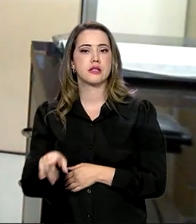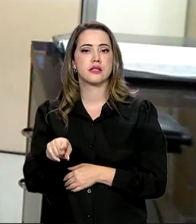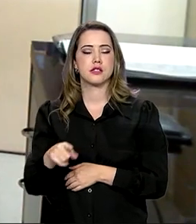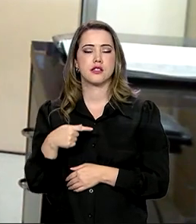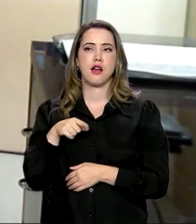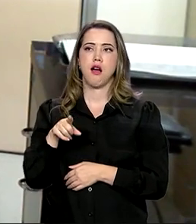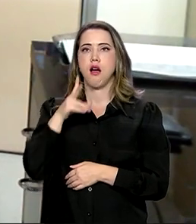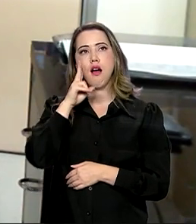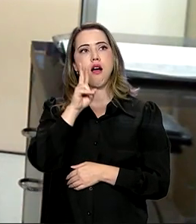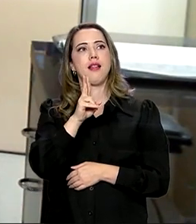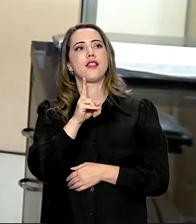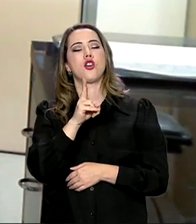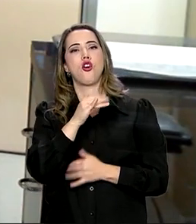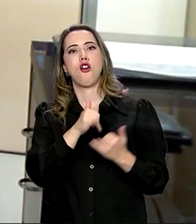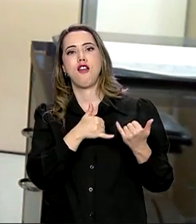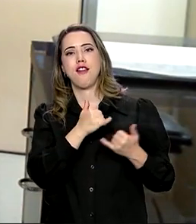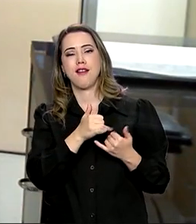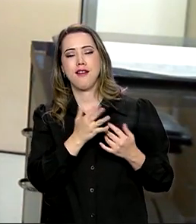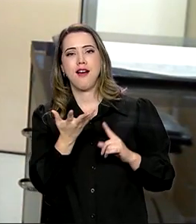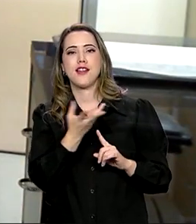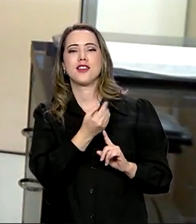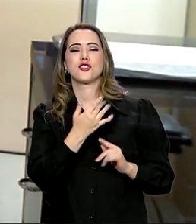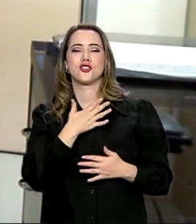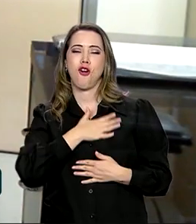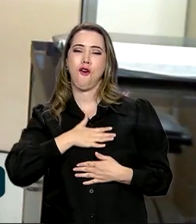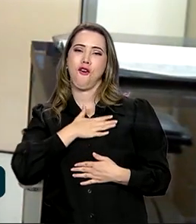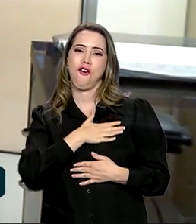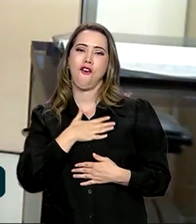desgostam, isso atrai, isso seduz.